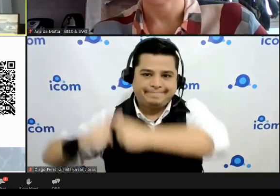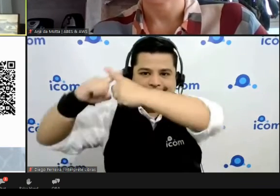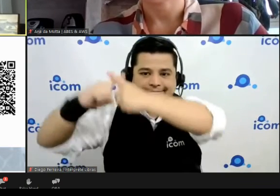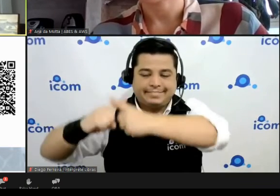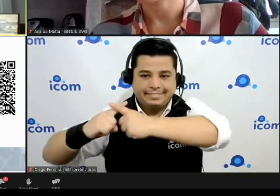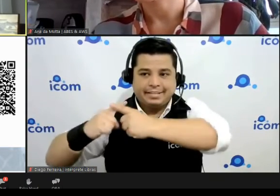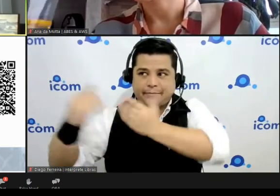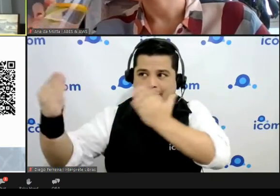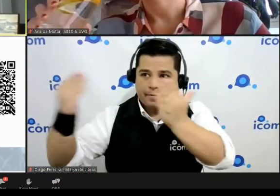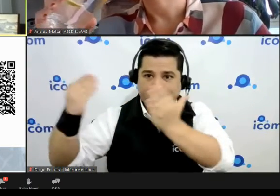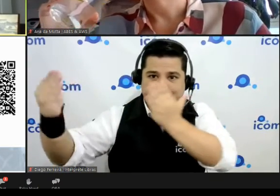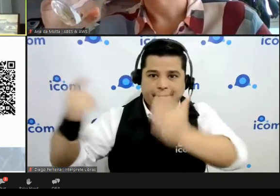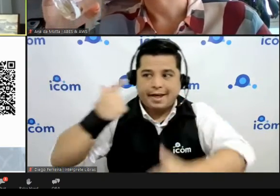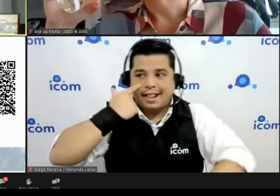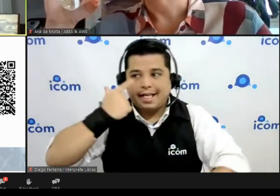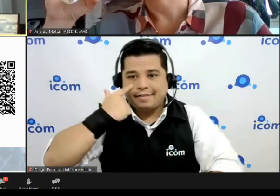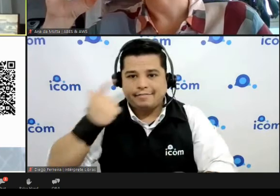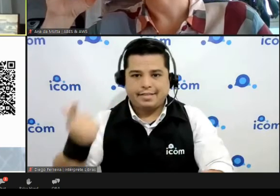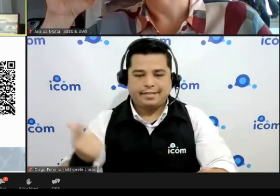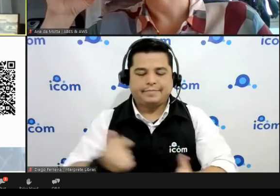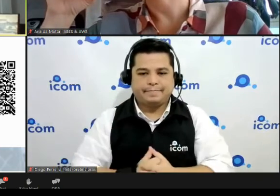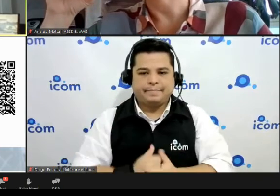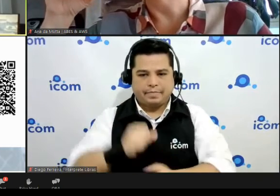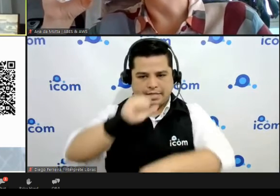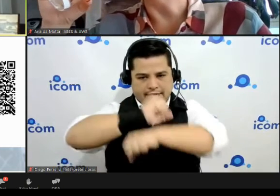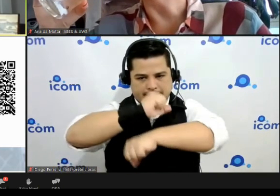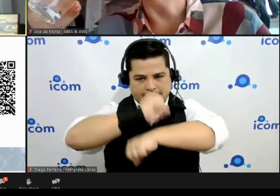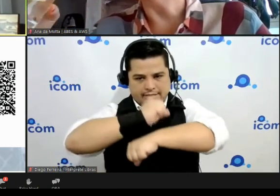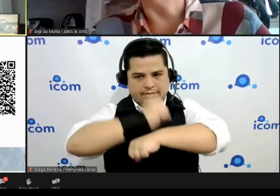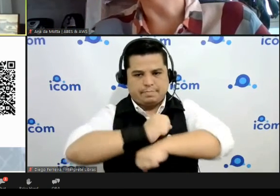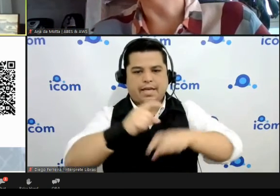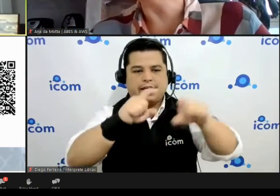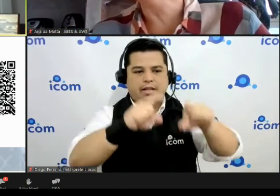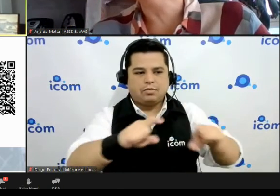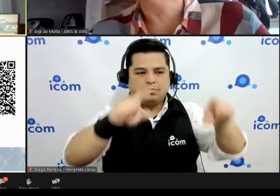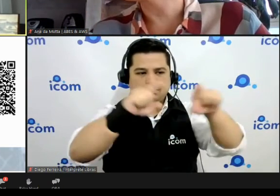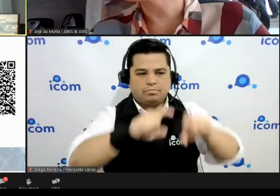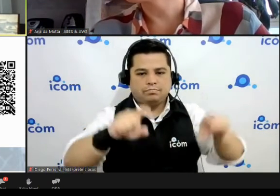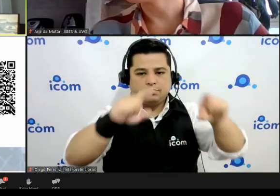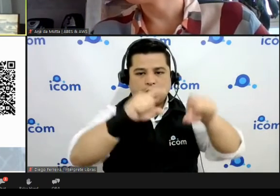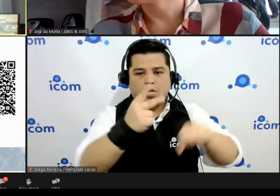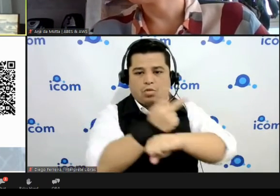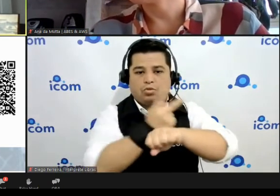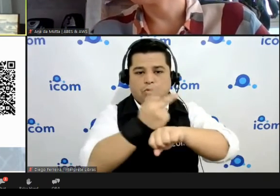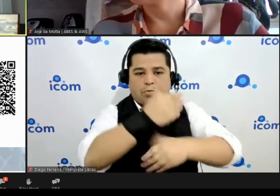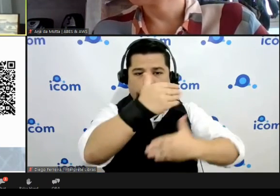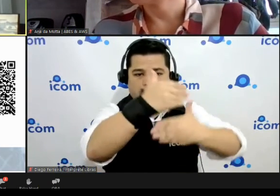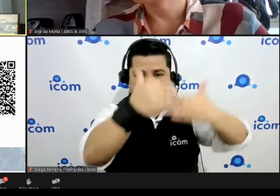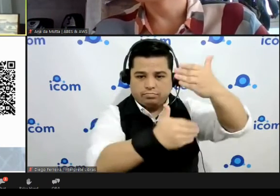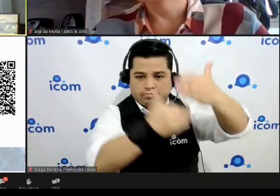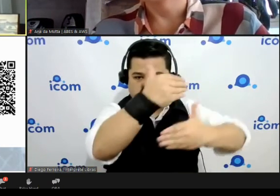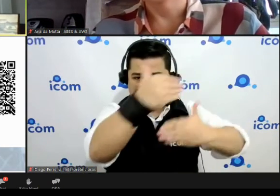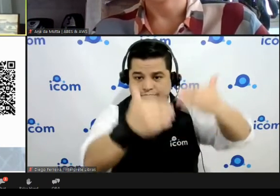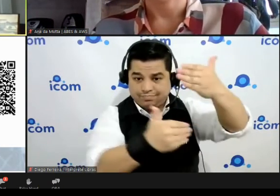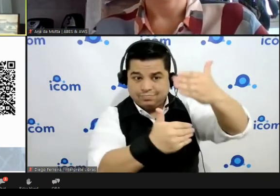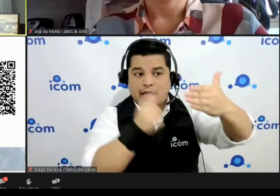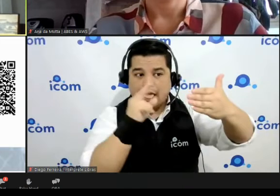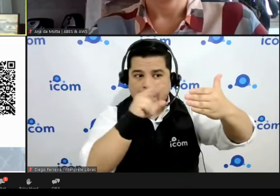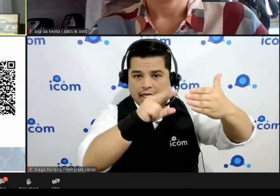foi a nossa aula deixa eu projetar aqui